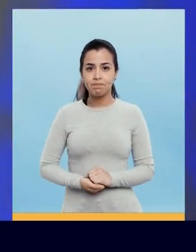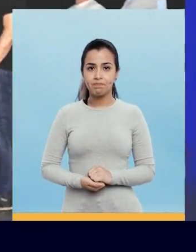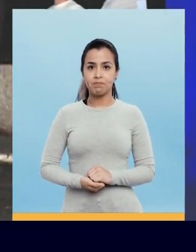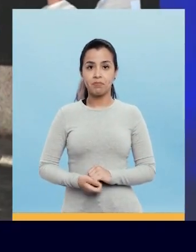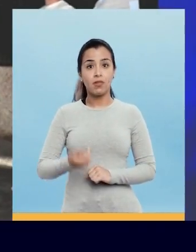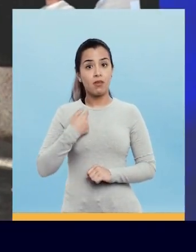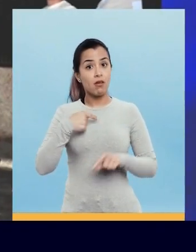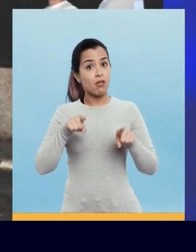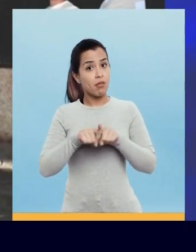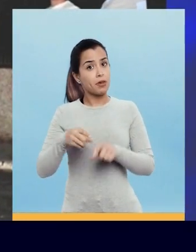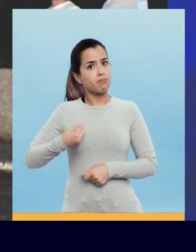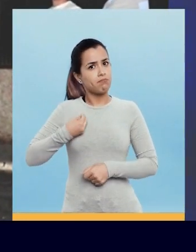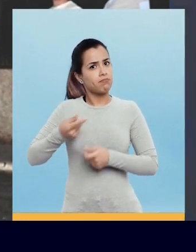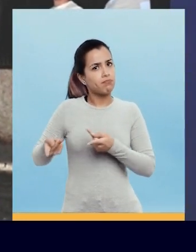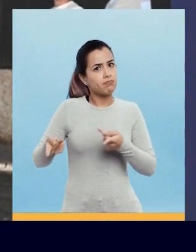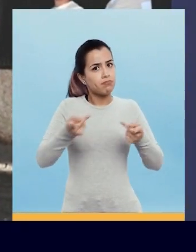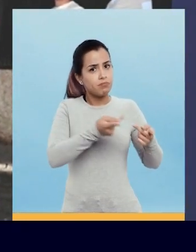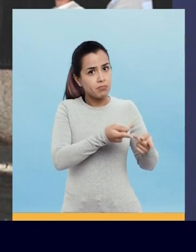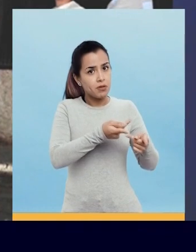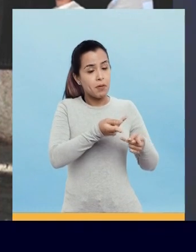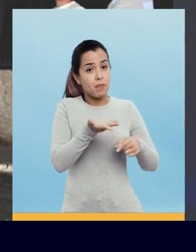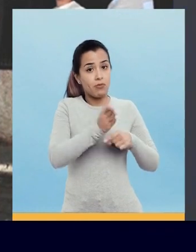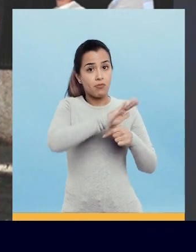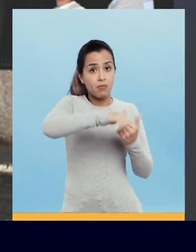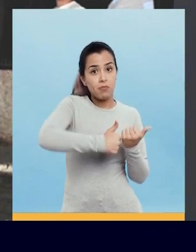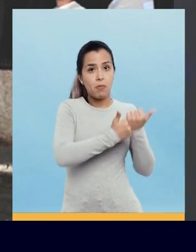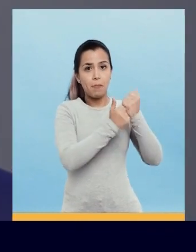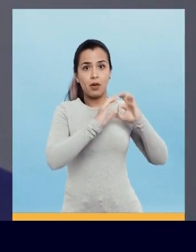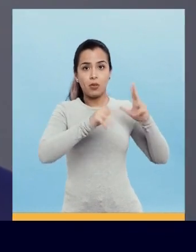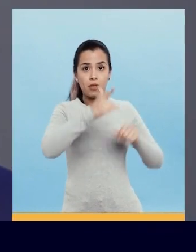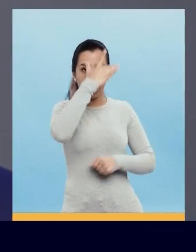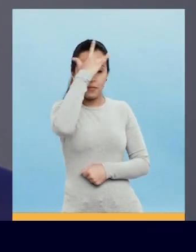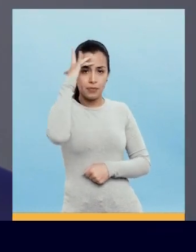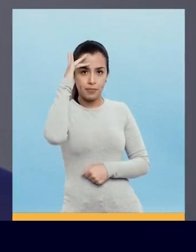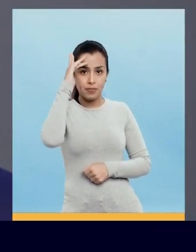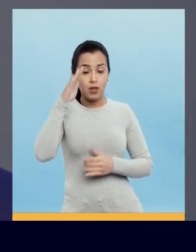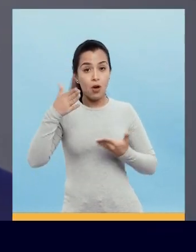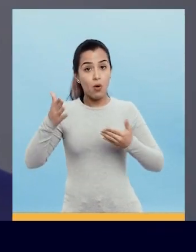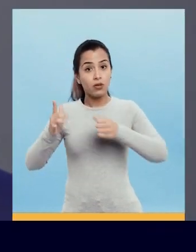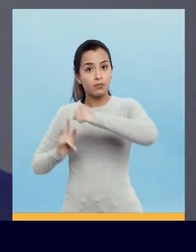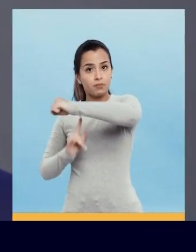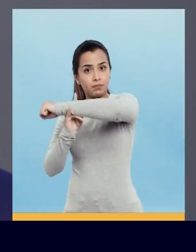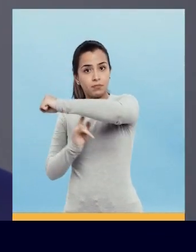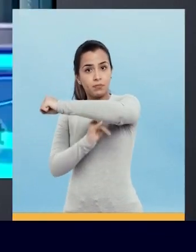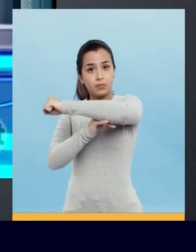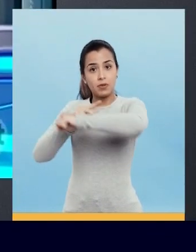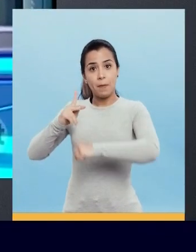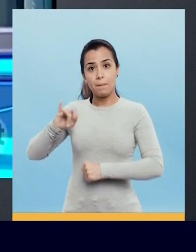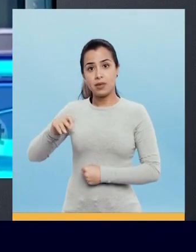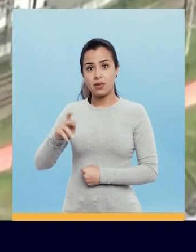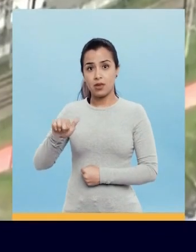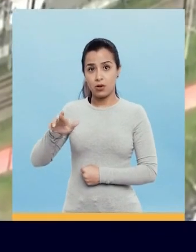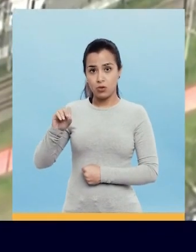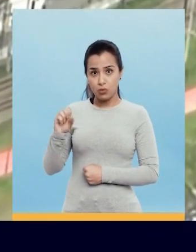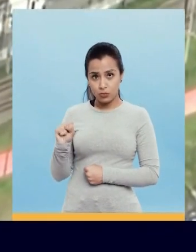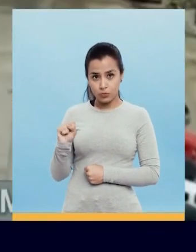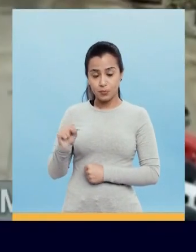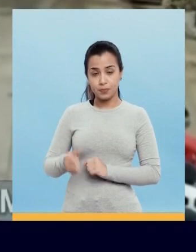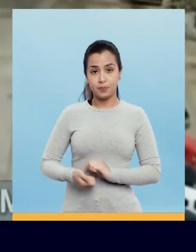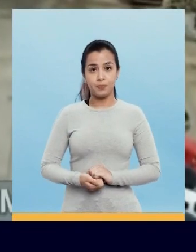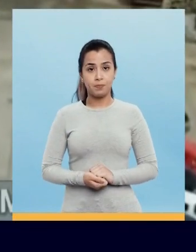sete... Eu presente para garantir assistência para todo mundo. Quando o viaduto caiu lá na Marginal Pinheiros... O viaduto cedeu...